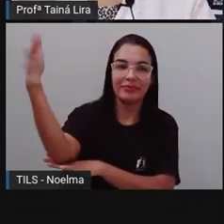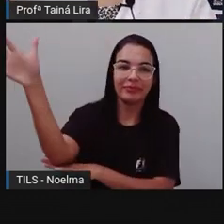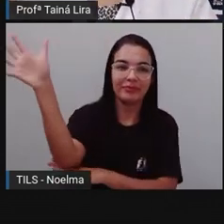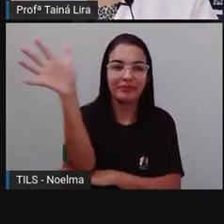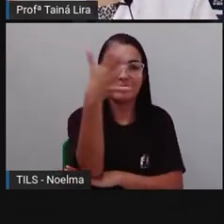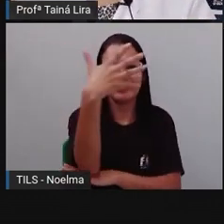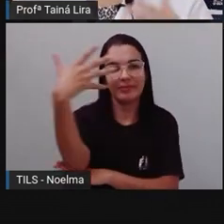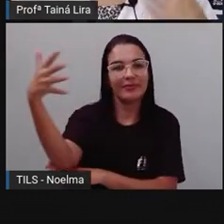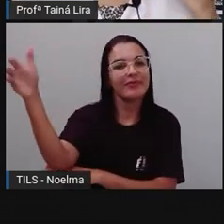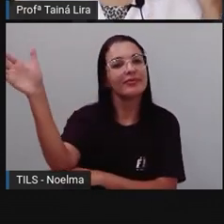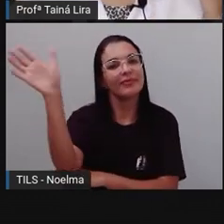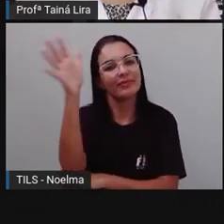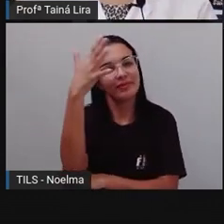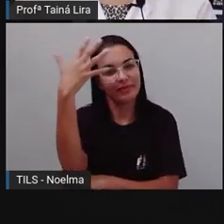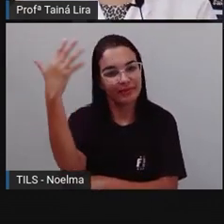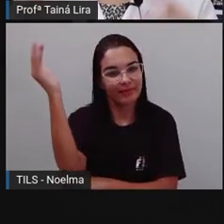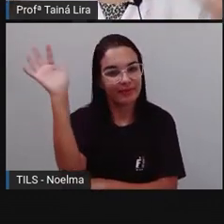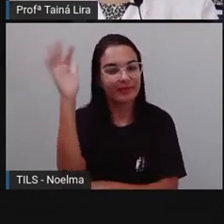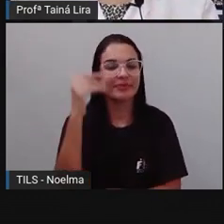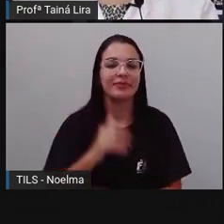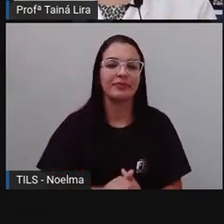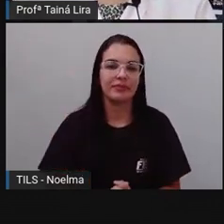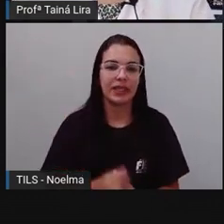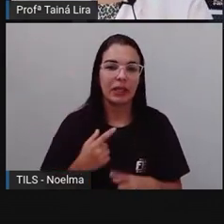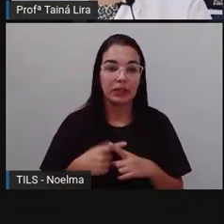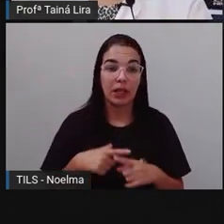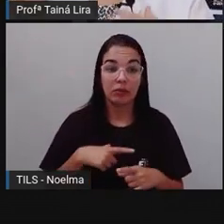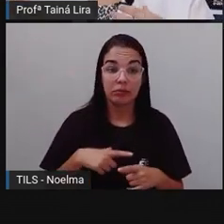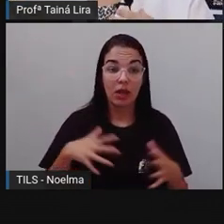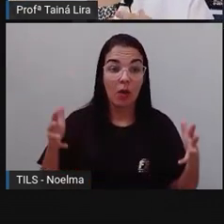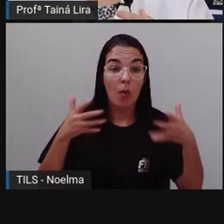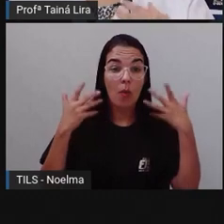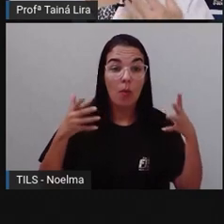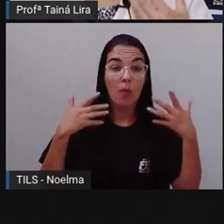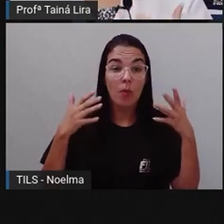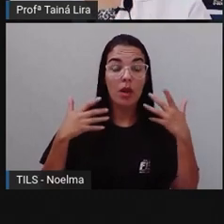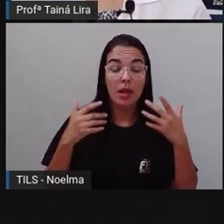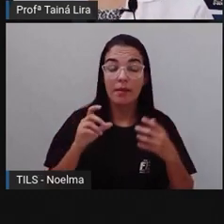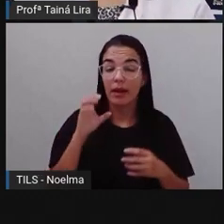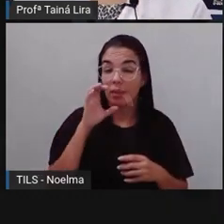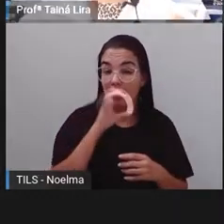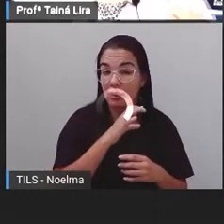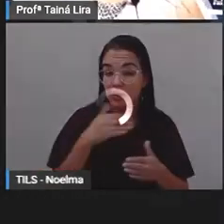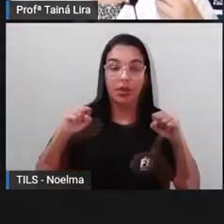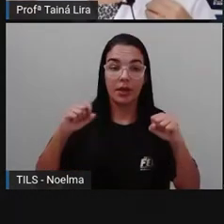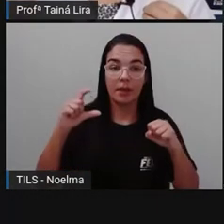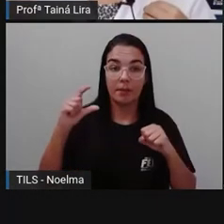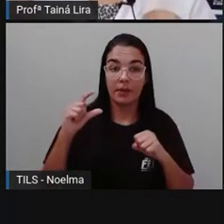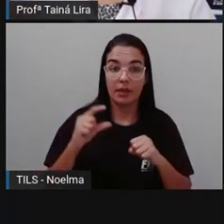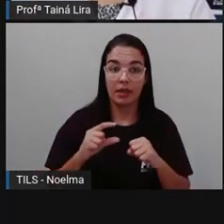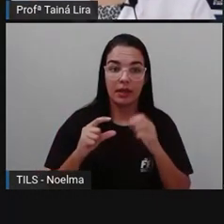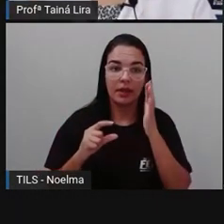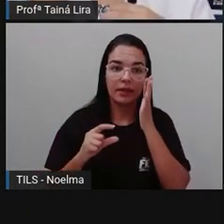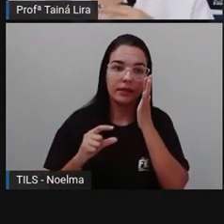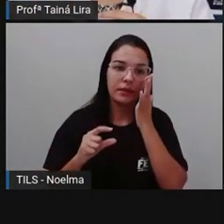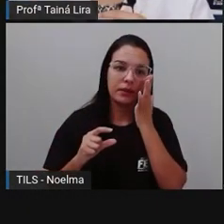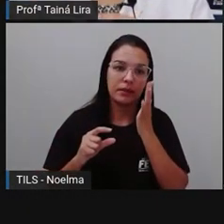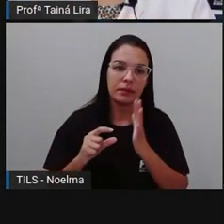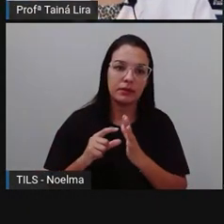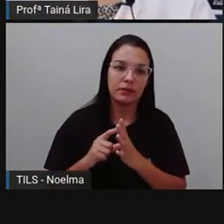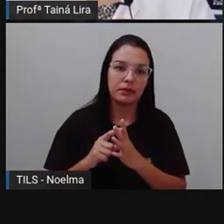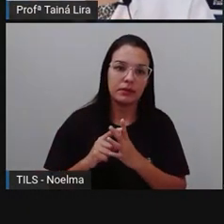Aos locais aí de clima mais quente, Principalmente na região litorânea. E nós vemos, Ela